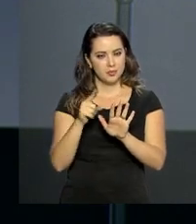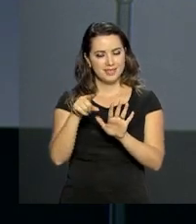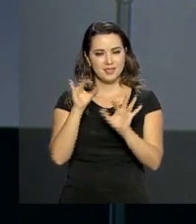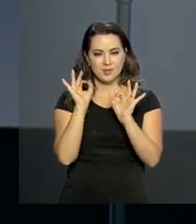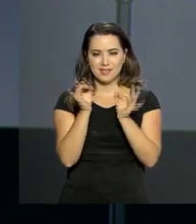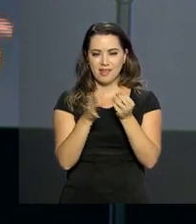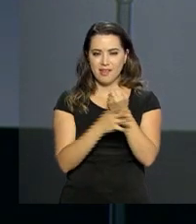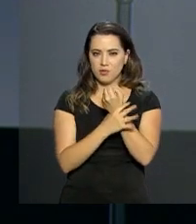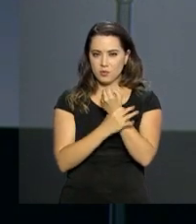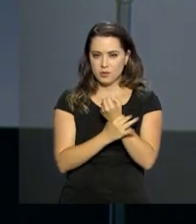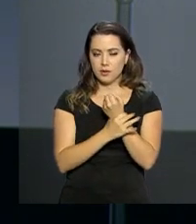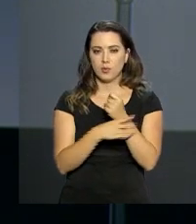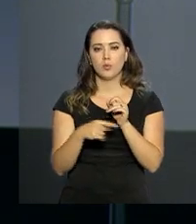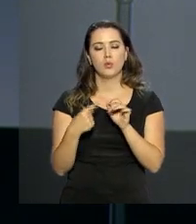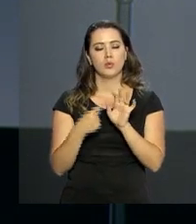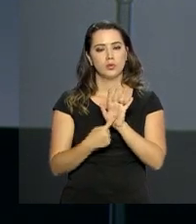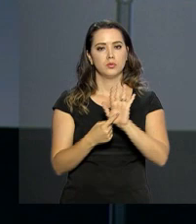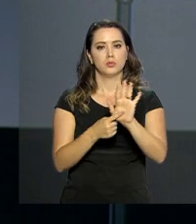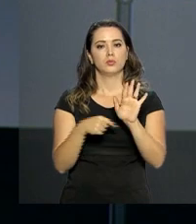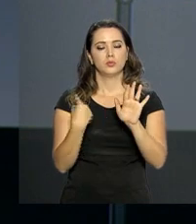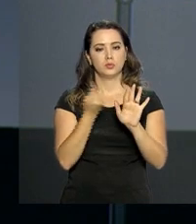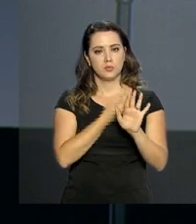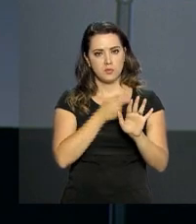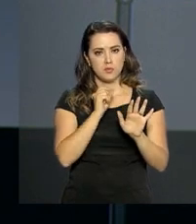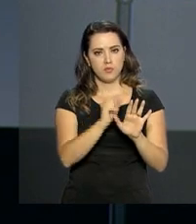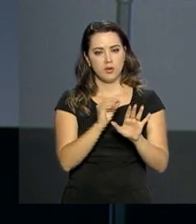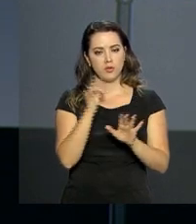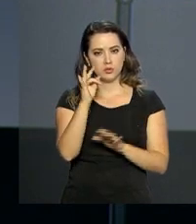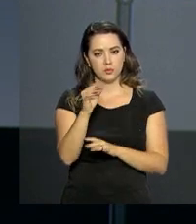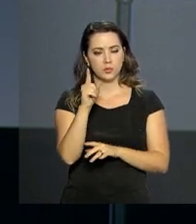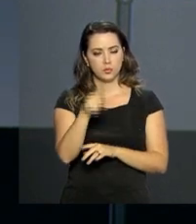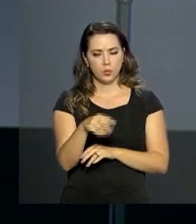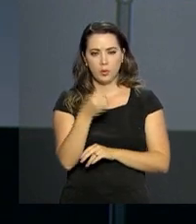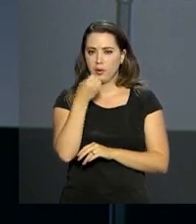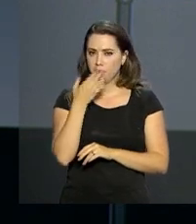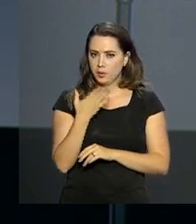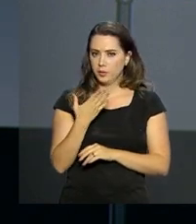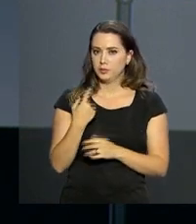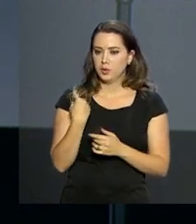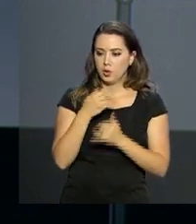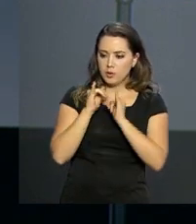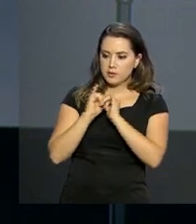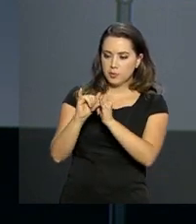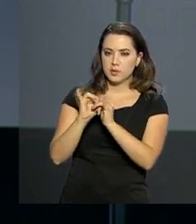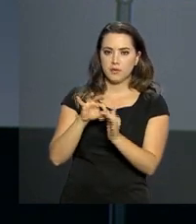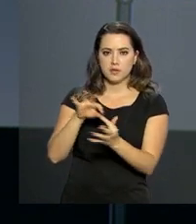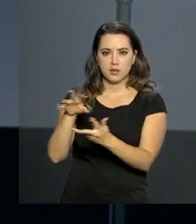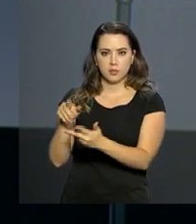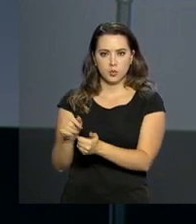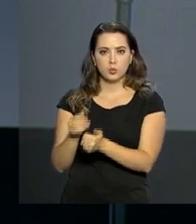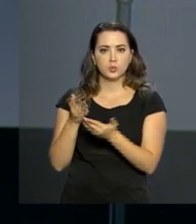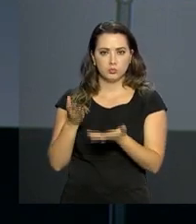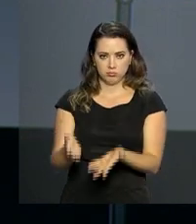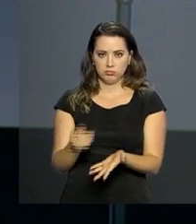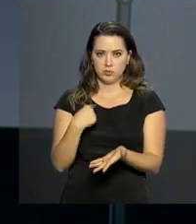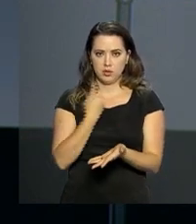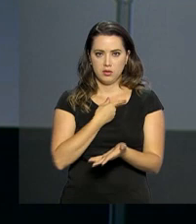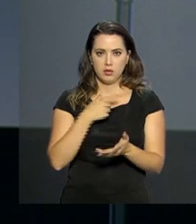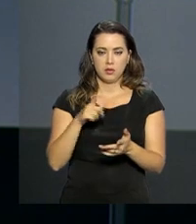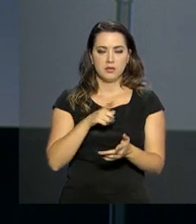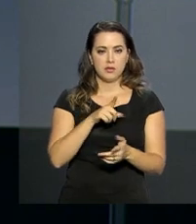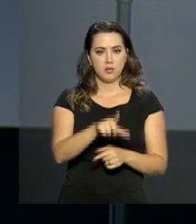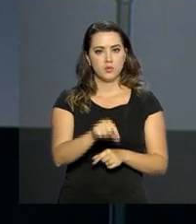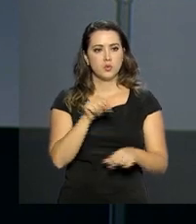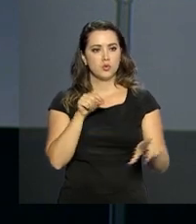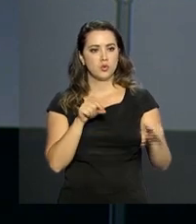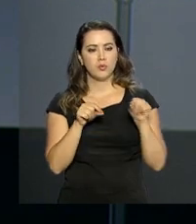e é o que nós temos divulgado no exterior. Portanto, nós passamos a ter opções